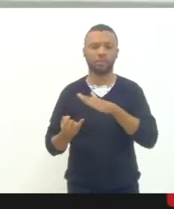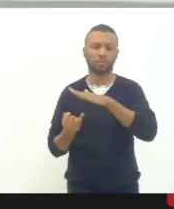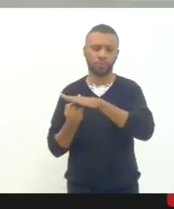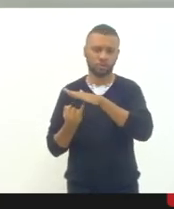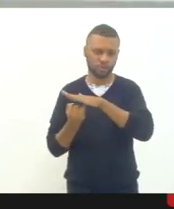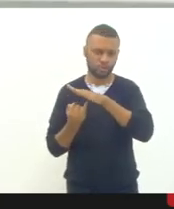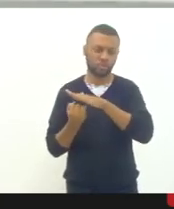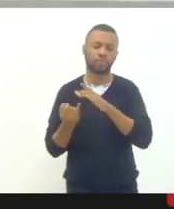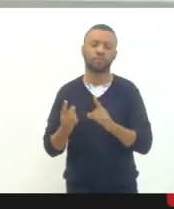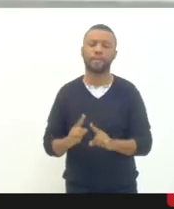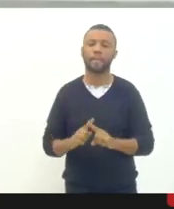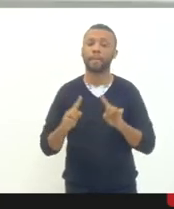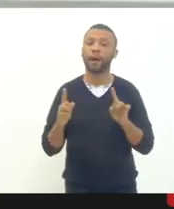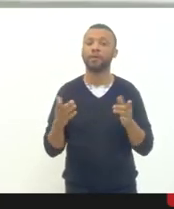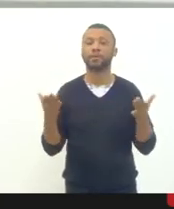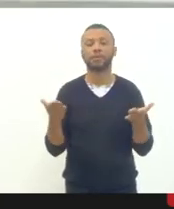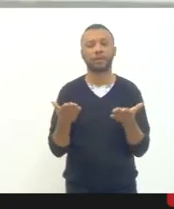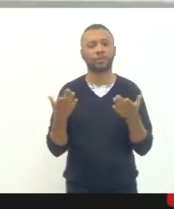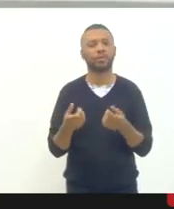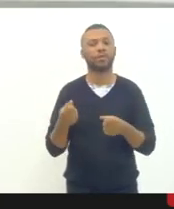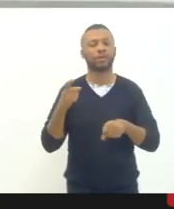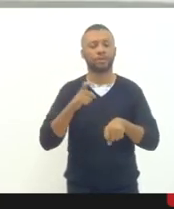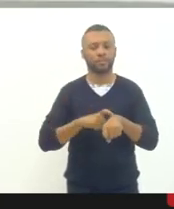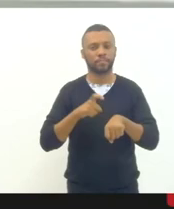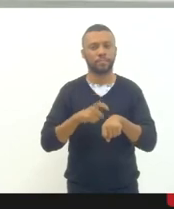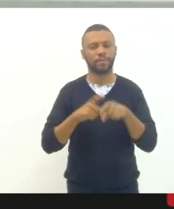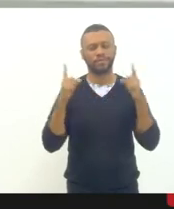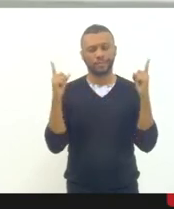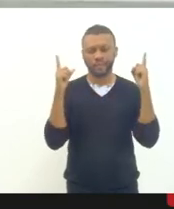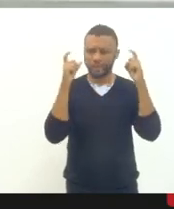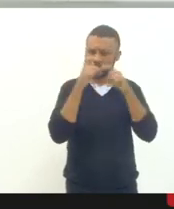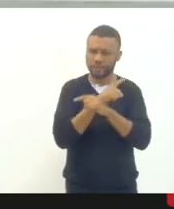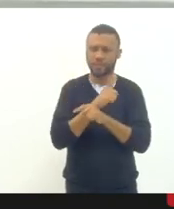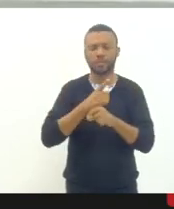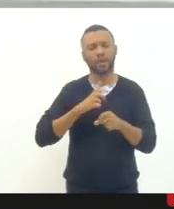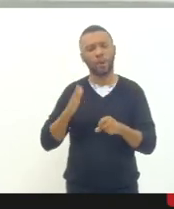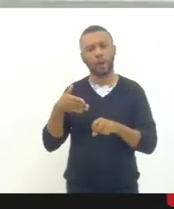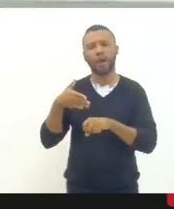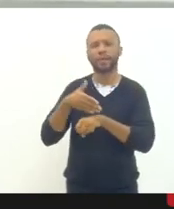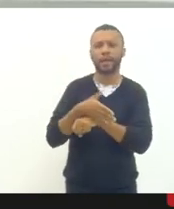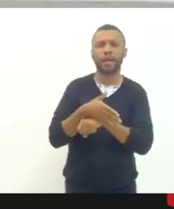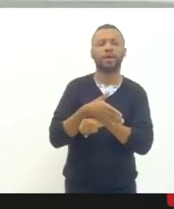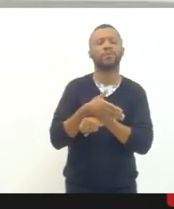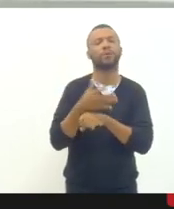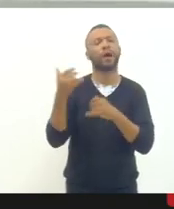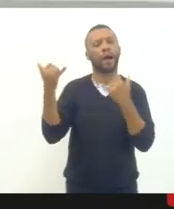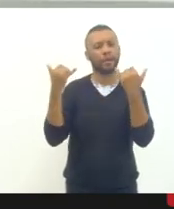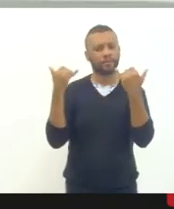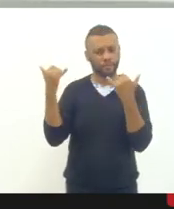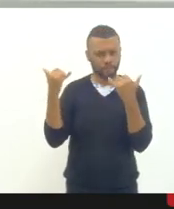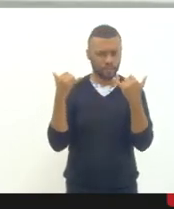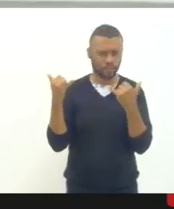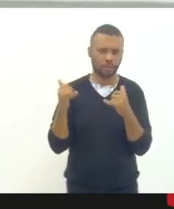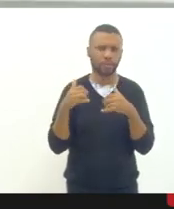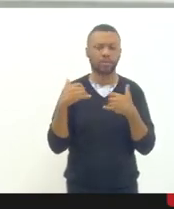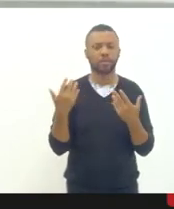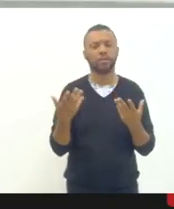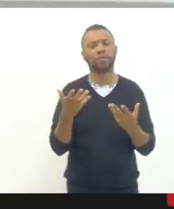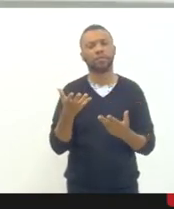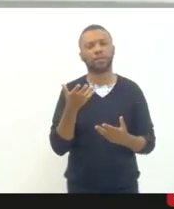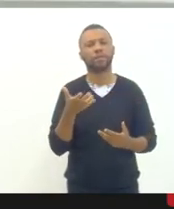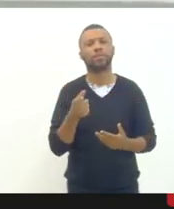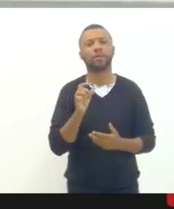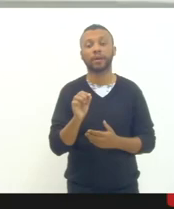mas nesse momento dificultando o acesso aos dados então eu gostaria de